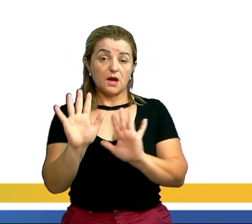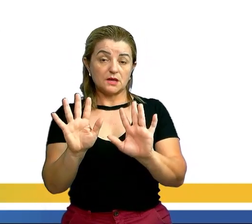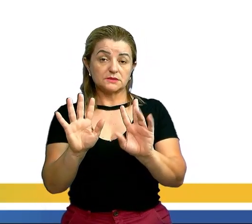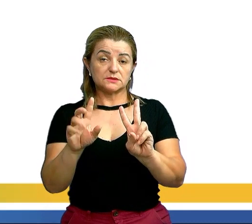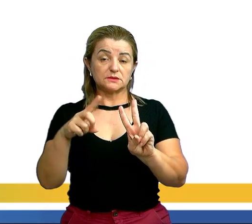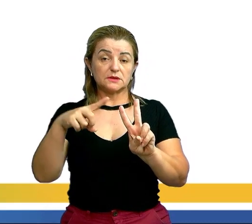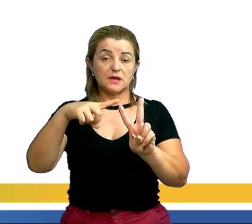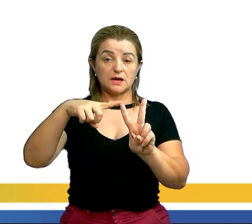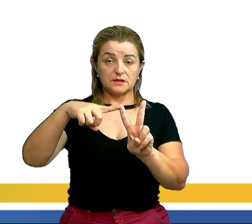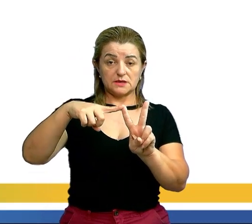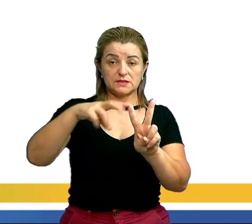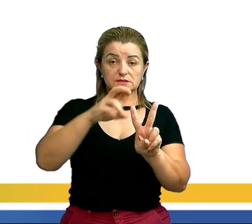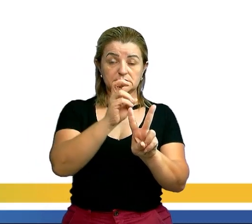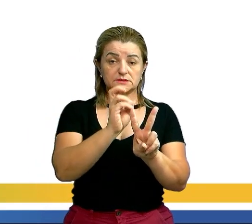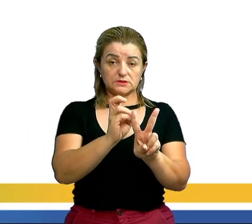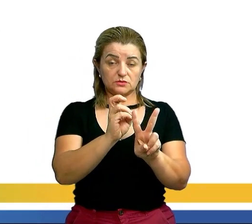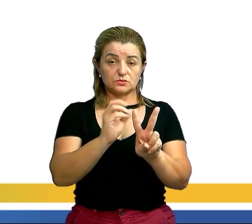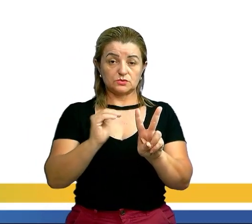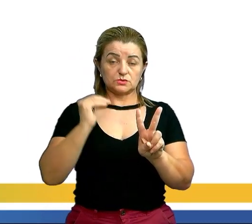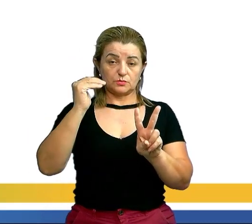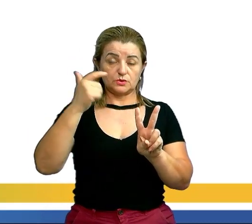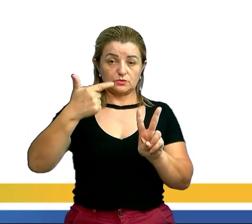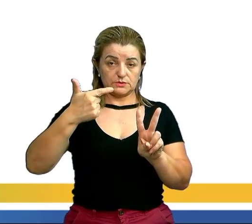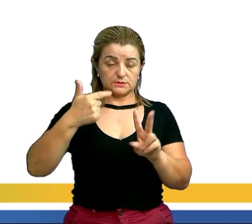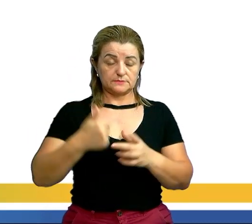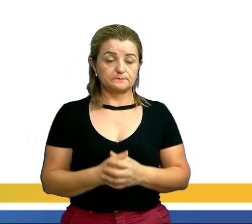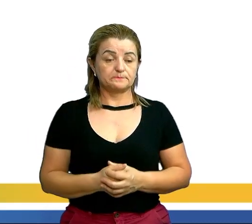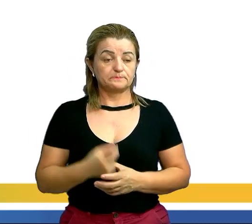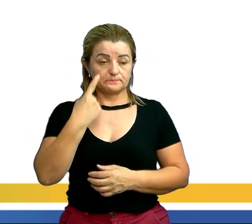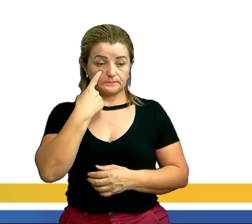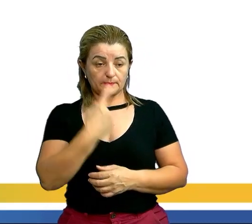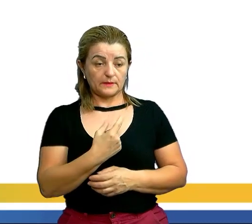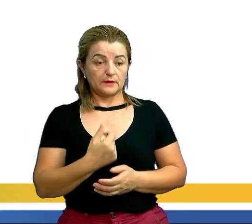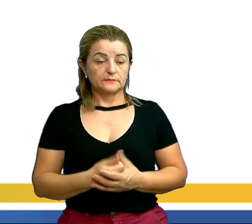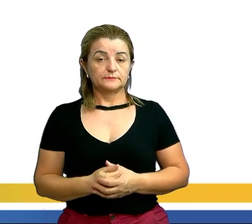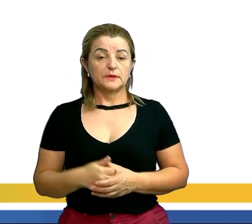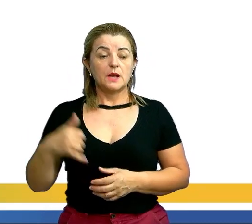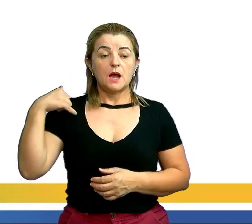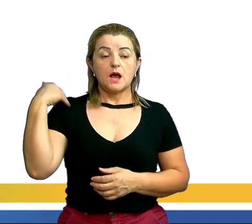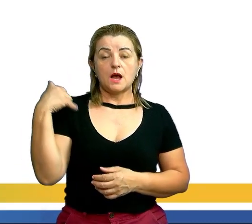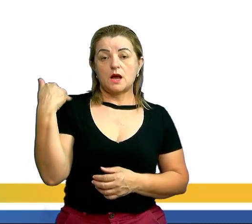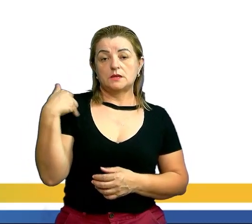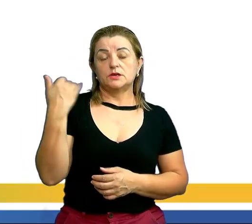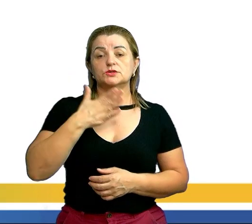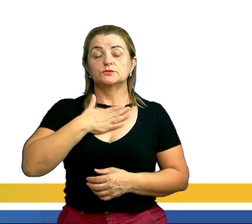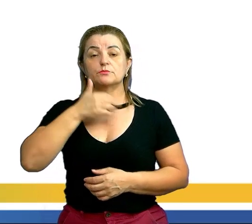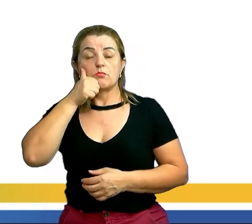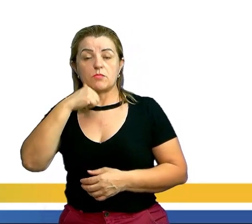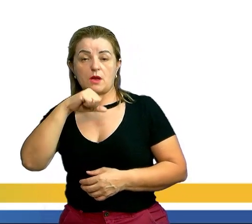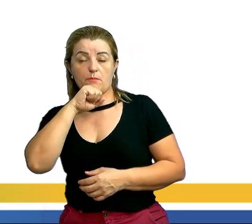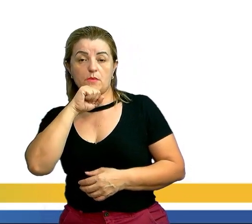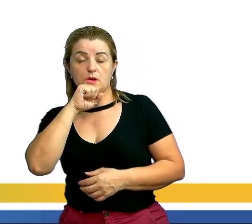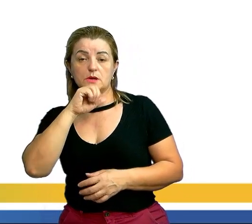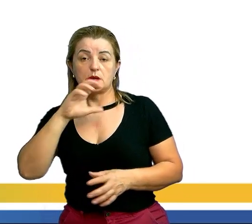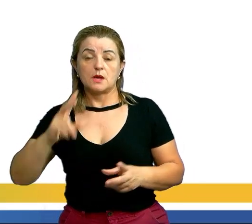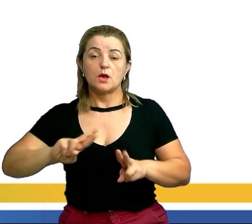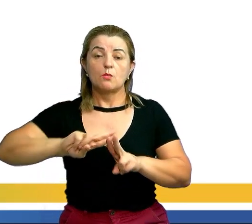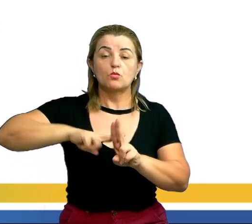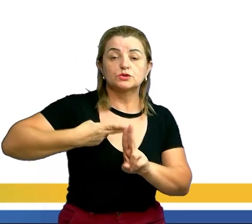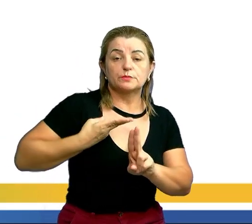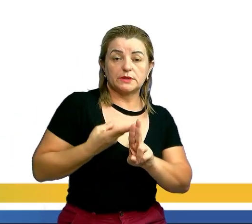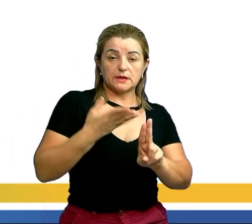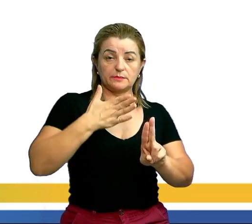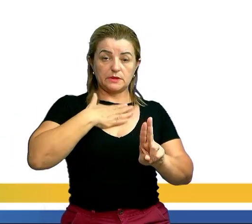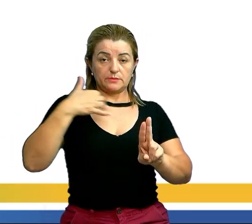sobre 2 e menos 1. Vamos ver esse exemplo? A idade de minha mãe multiplicada pela minha idade é igual a